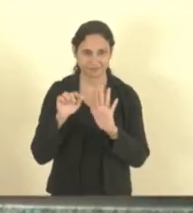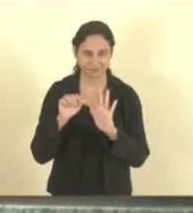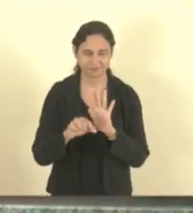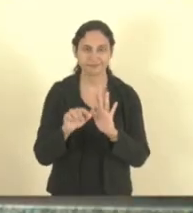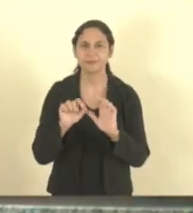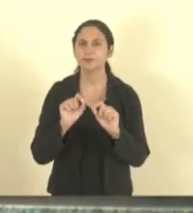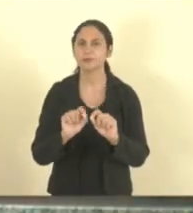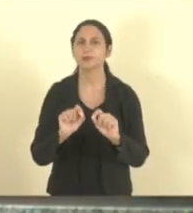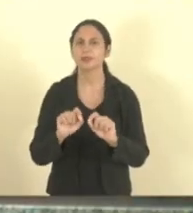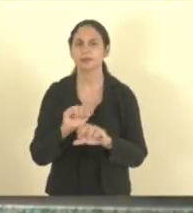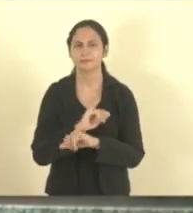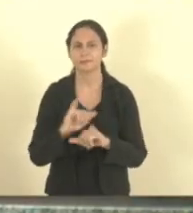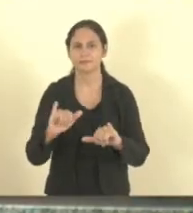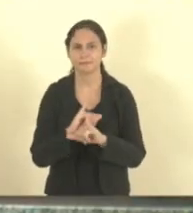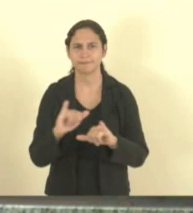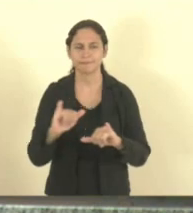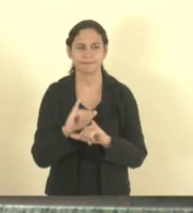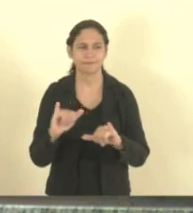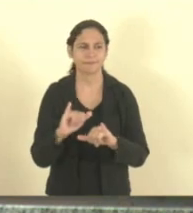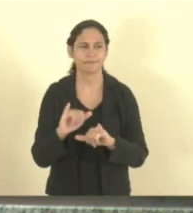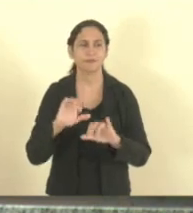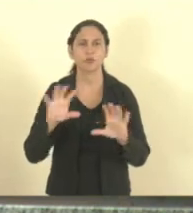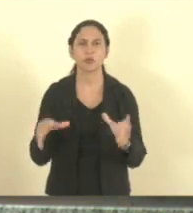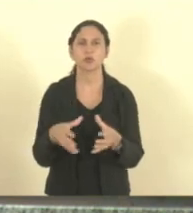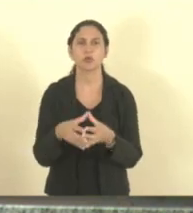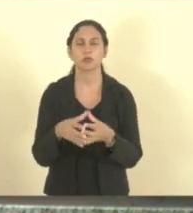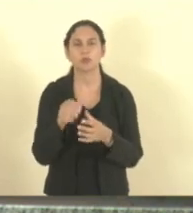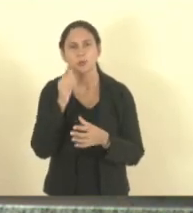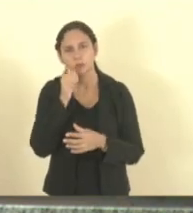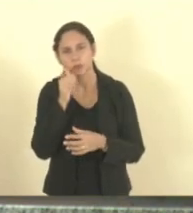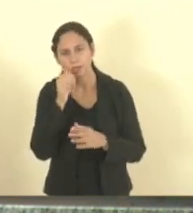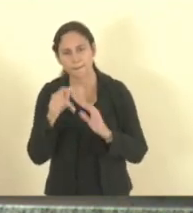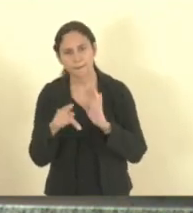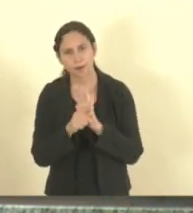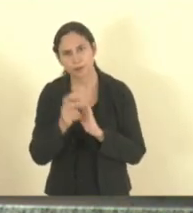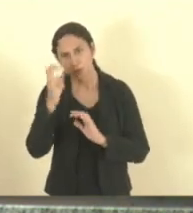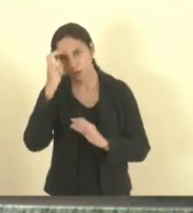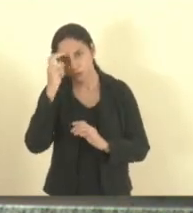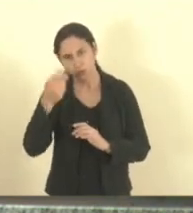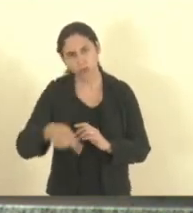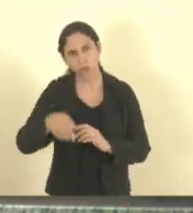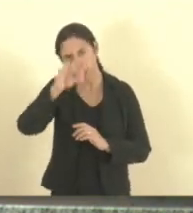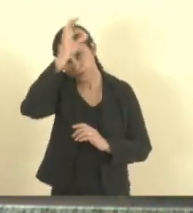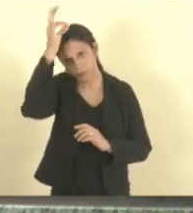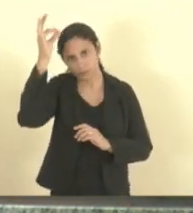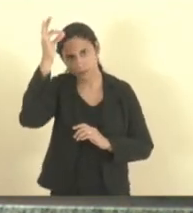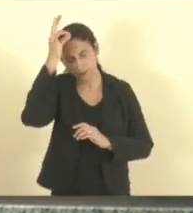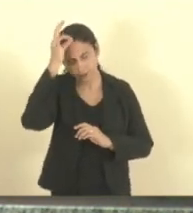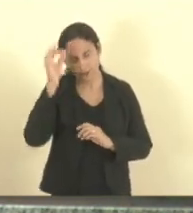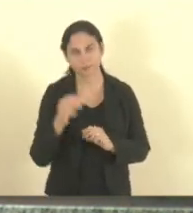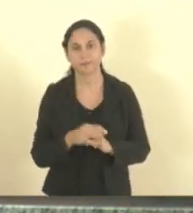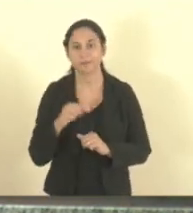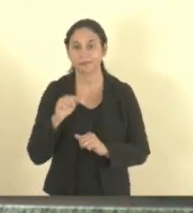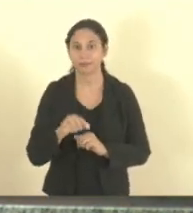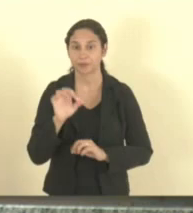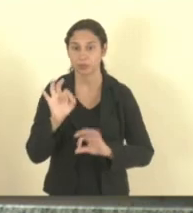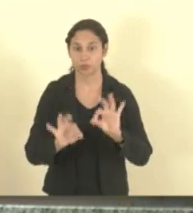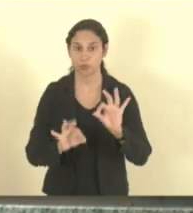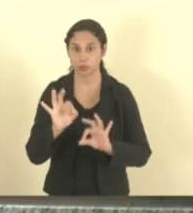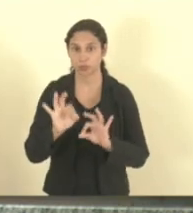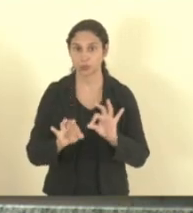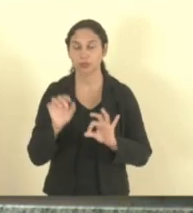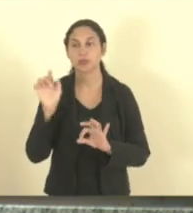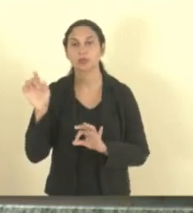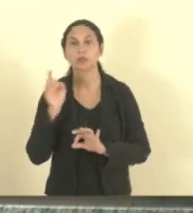finalidade instituir o programa Mulheres na Cultura no âmbito do Estado do Espírito Santo. Em sua justificativa, a autora